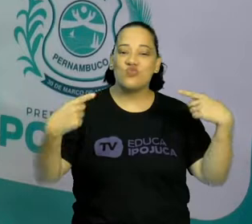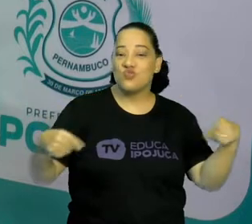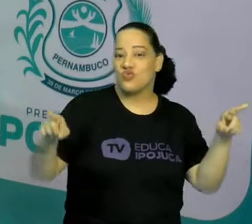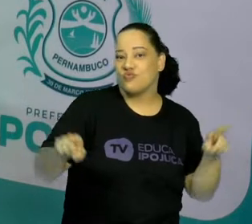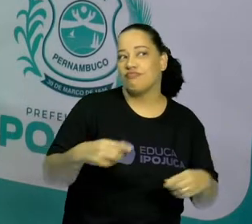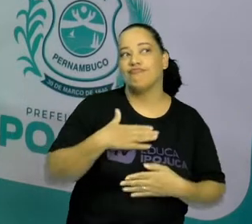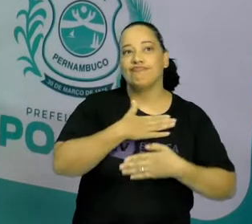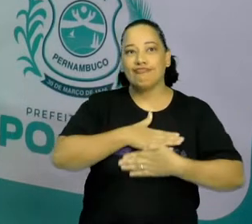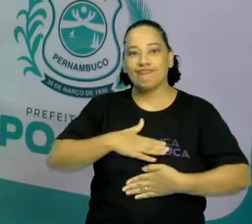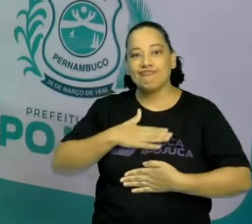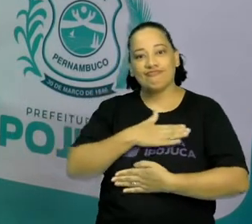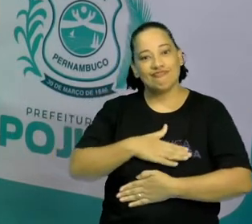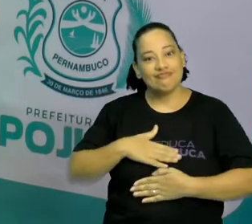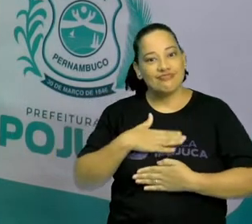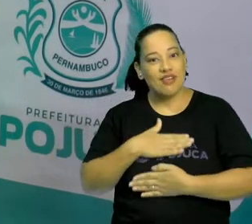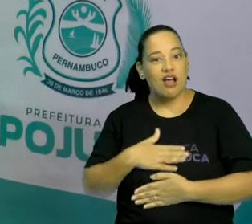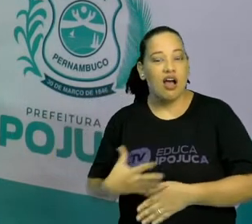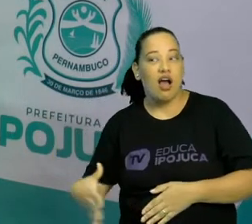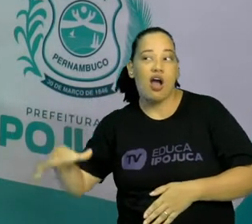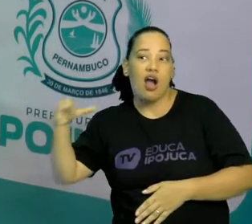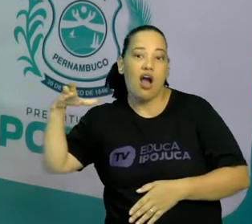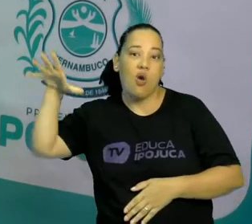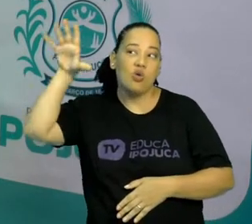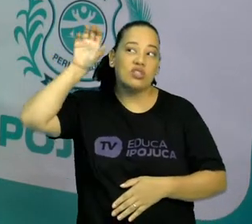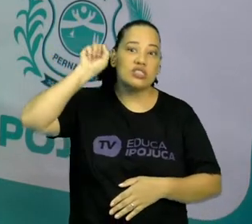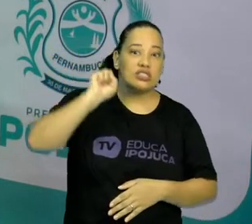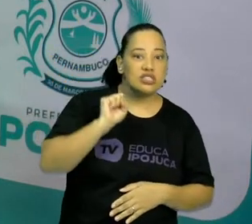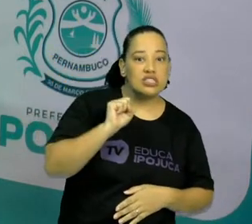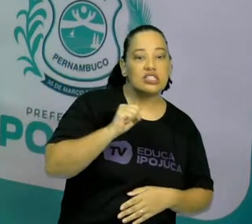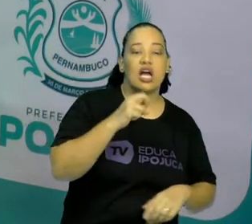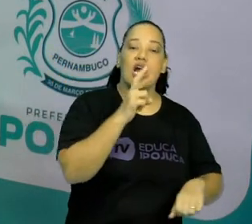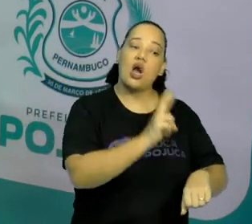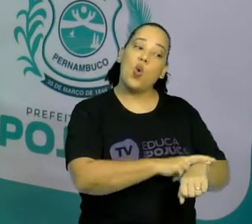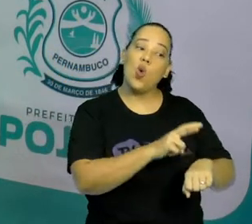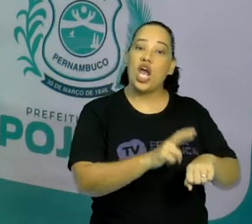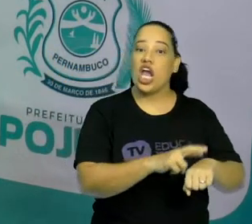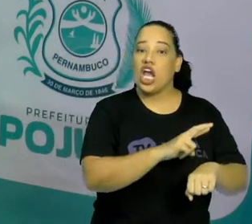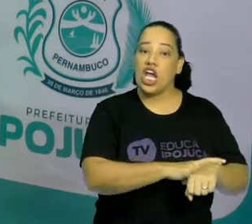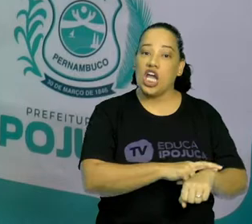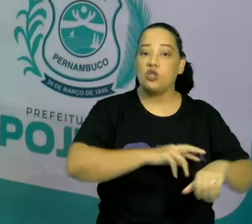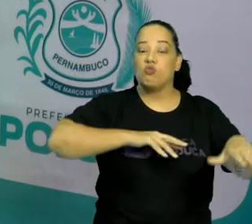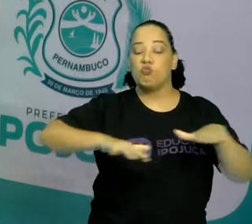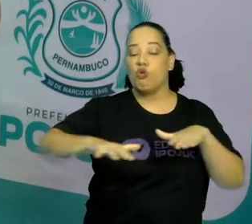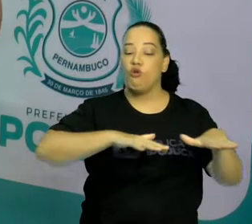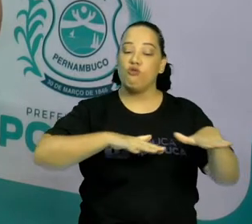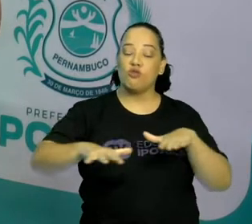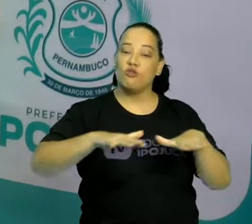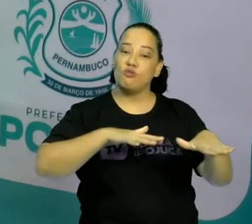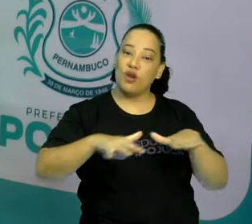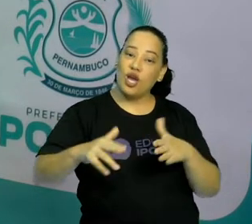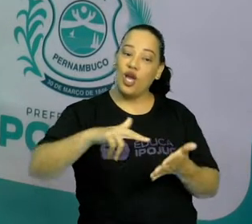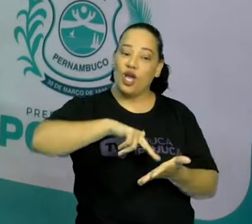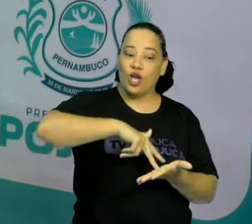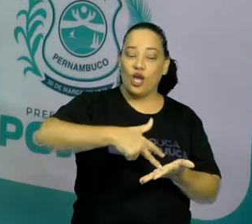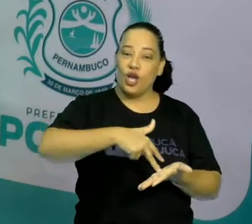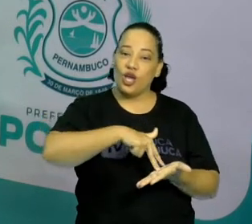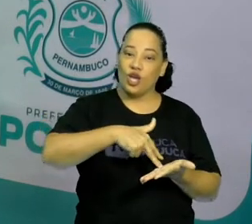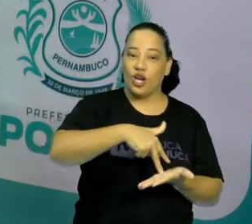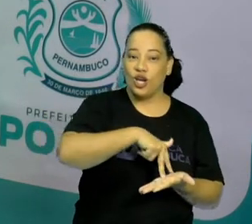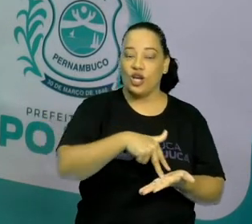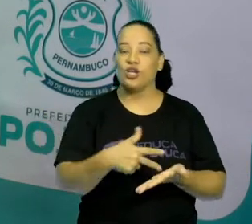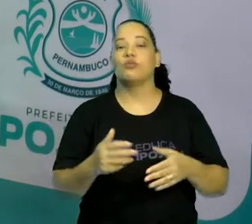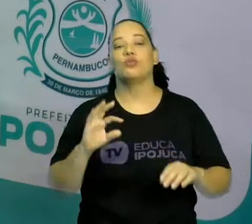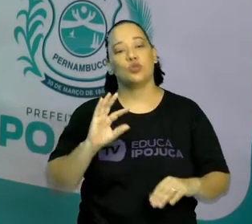desenvolver a audição, o ritmo, os movimentos, o equilíbrio e também